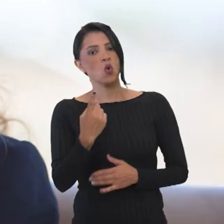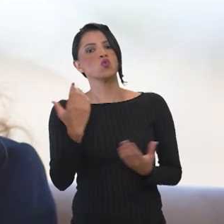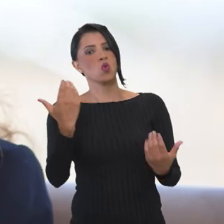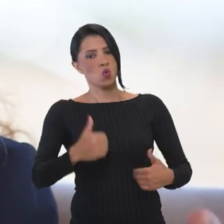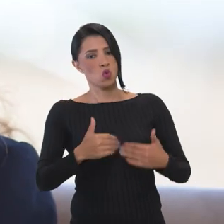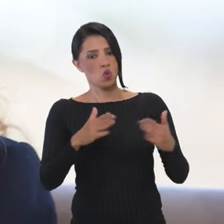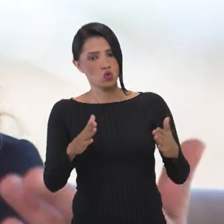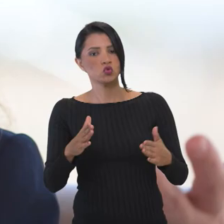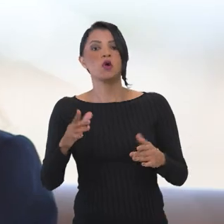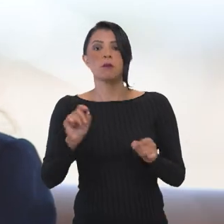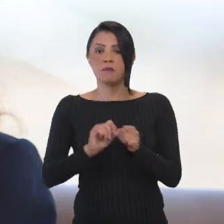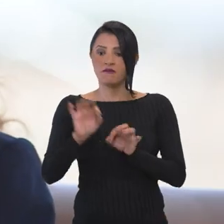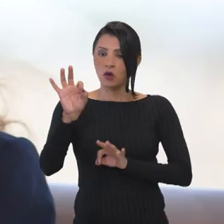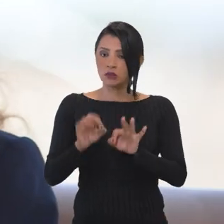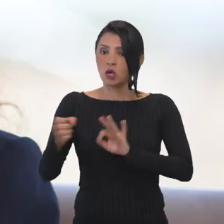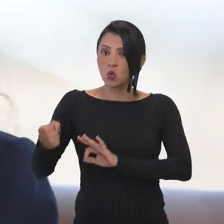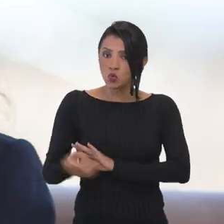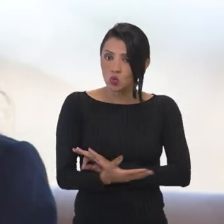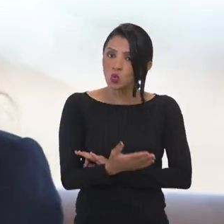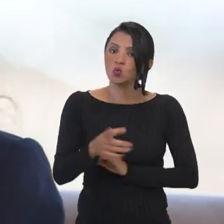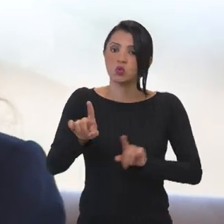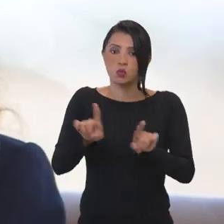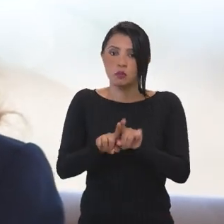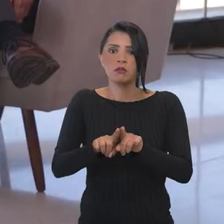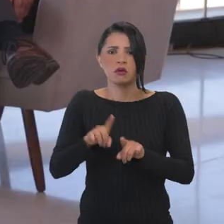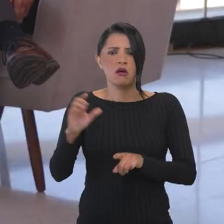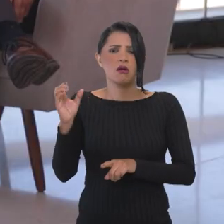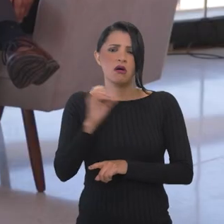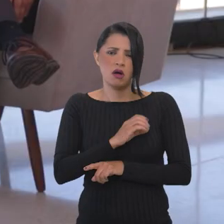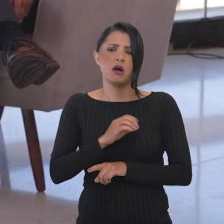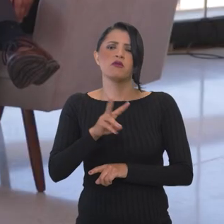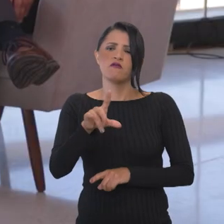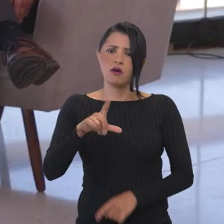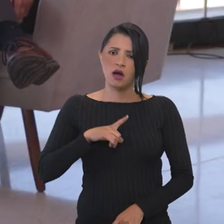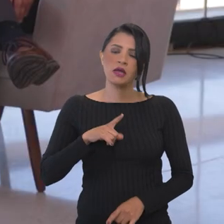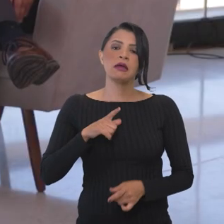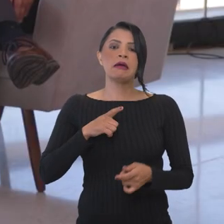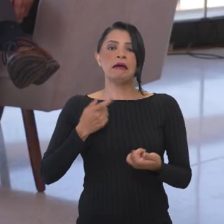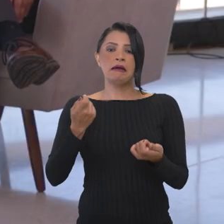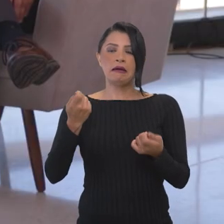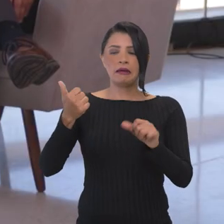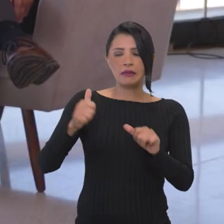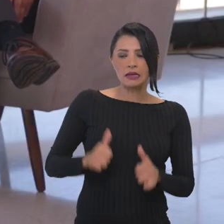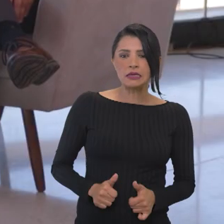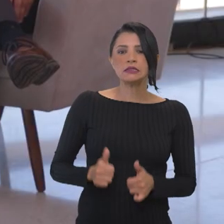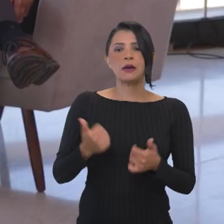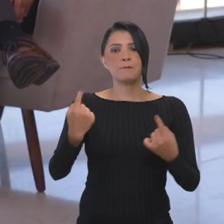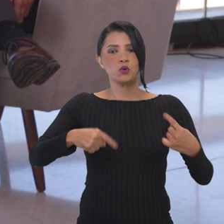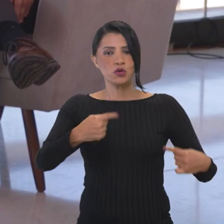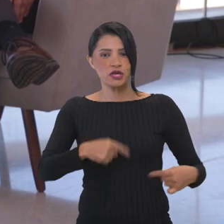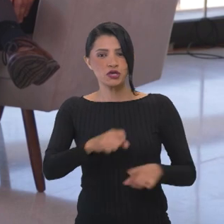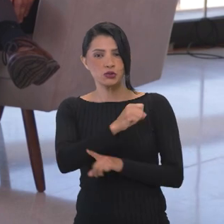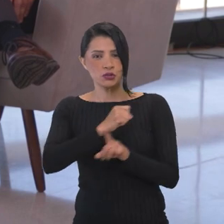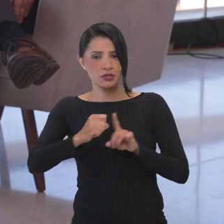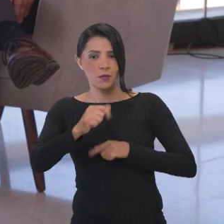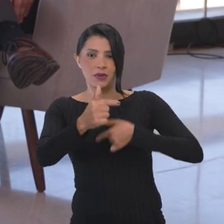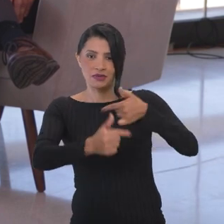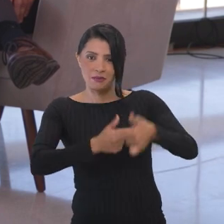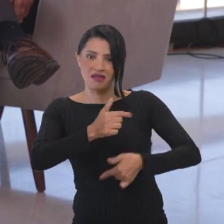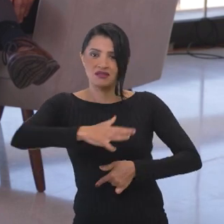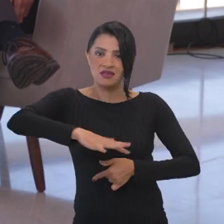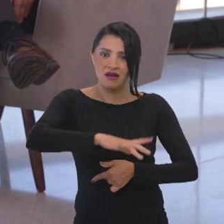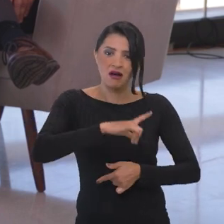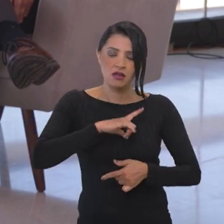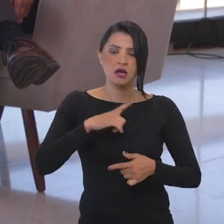em aberto, mas que a vai fazer um novo. E a gente deve soltar em breve também os analistas de política social. Que é para trabalhar nesses